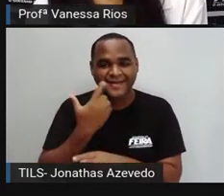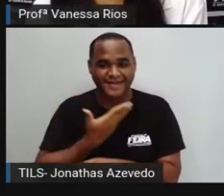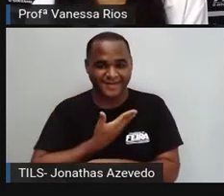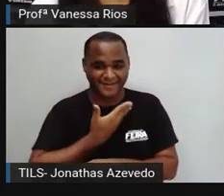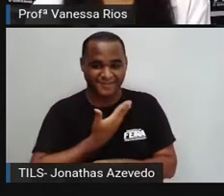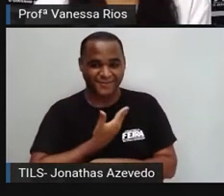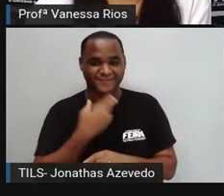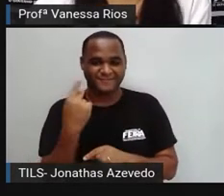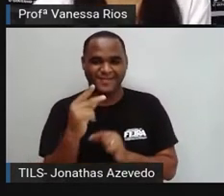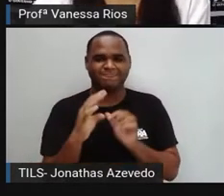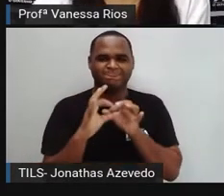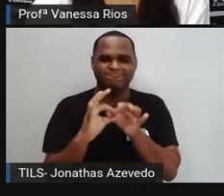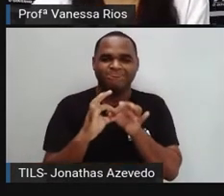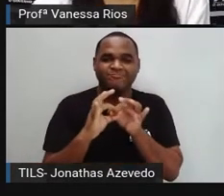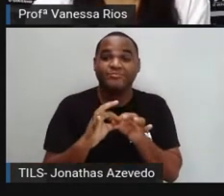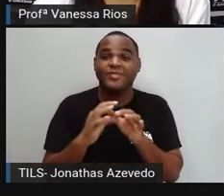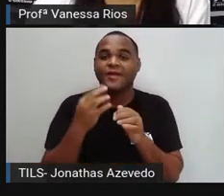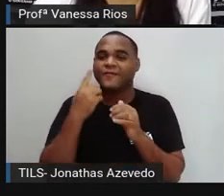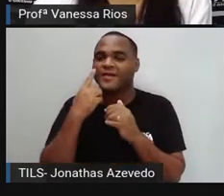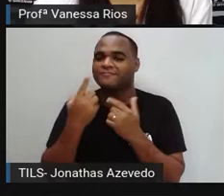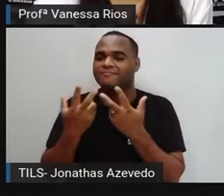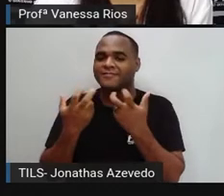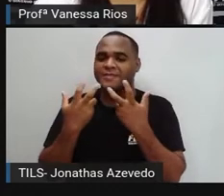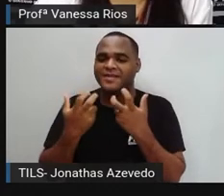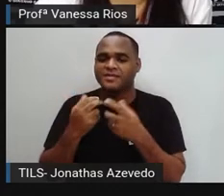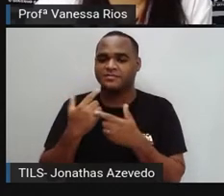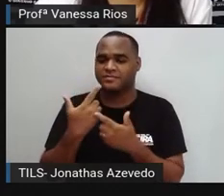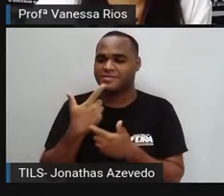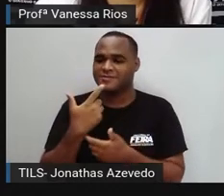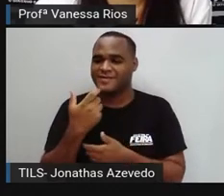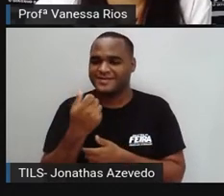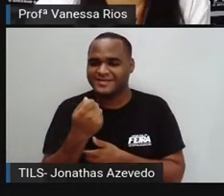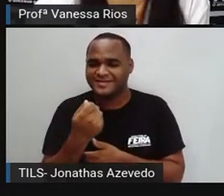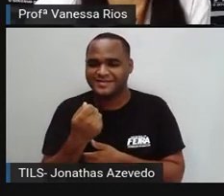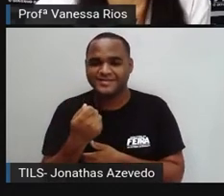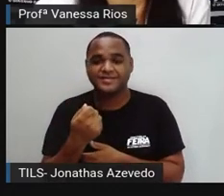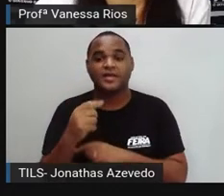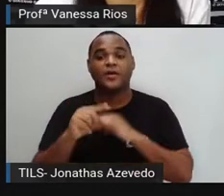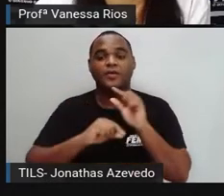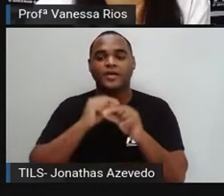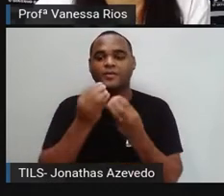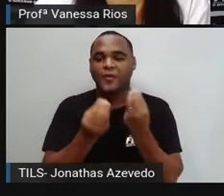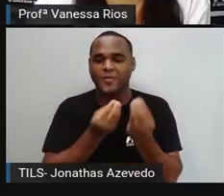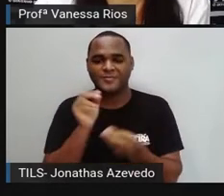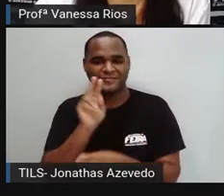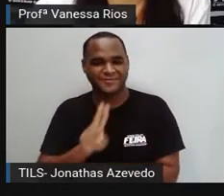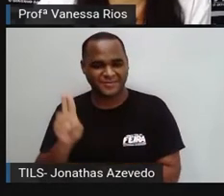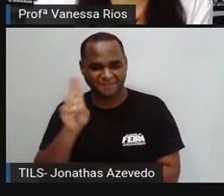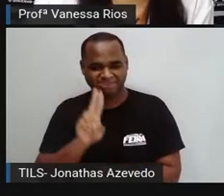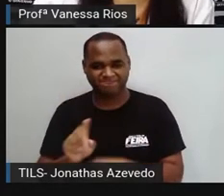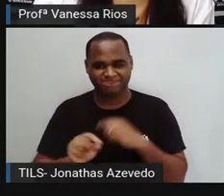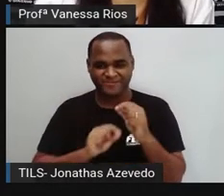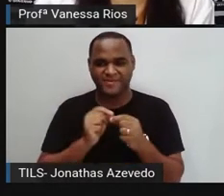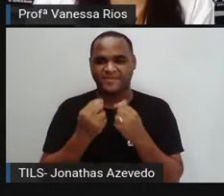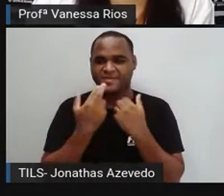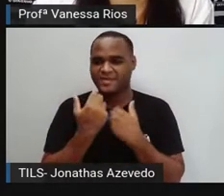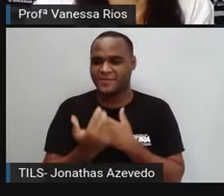dele e perceber a linguagem utilizada por Chico Bento. Vamos observar, fazer a leitura.